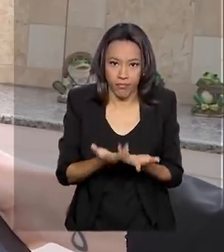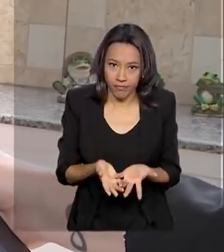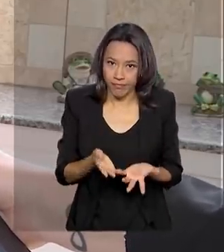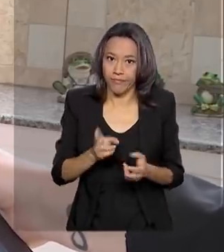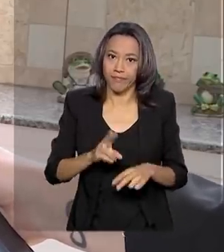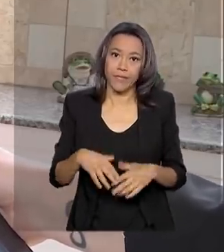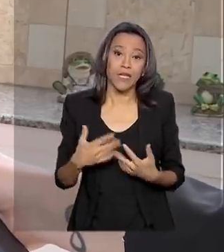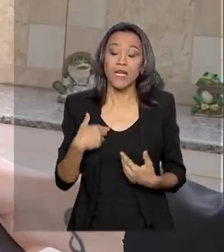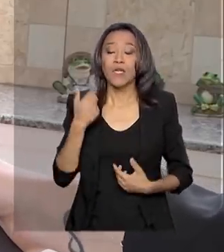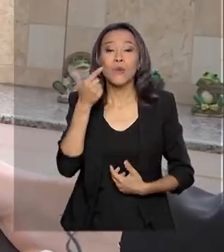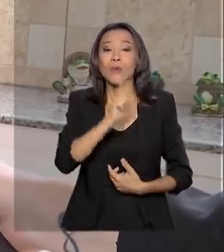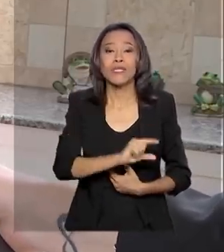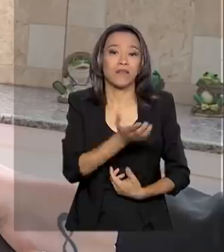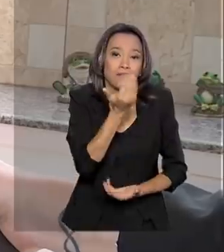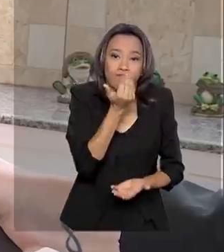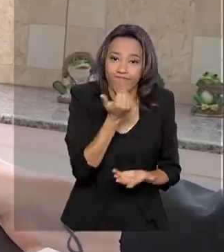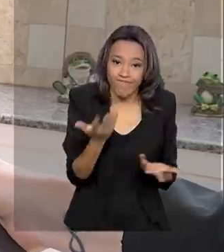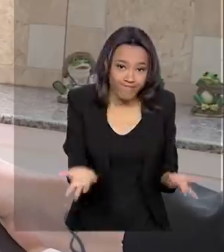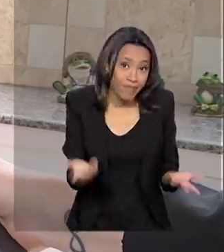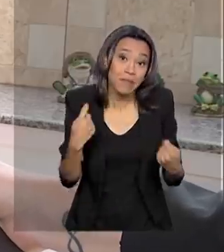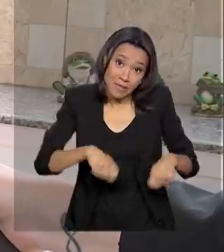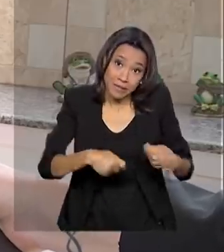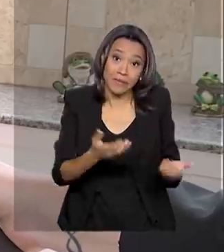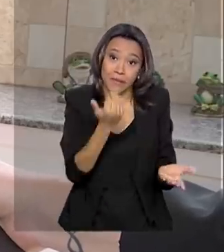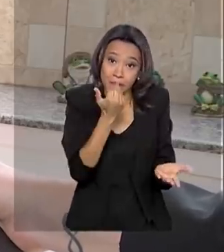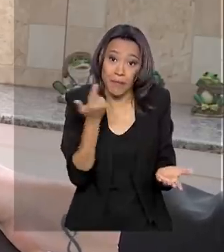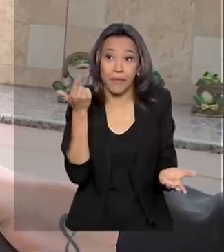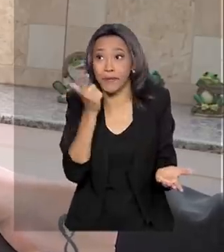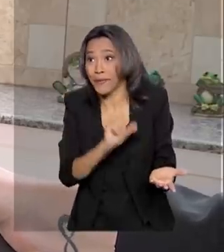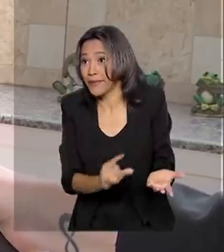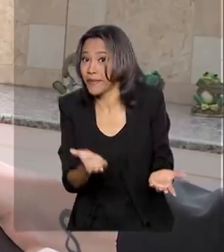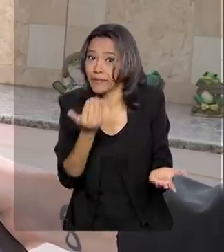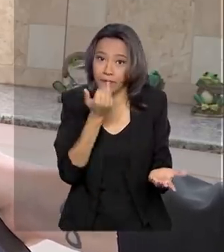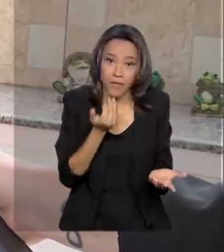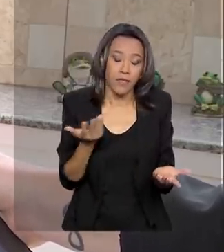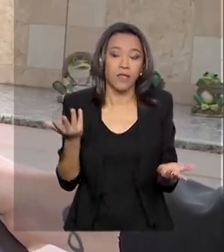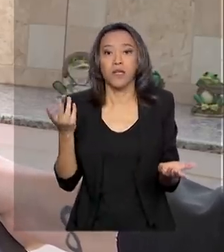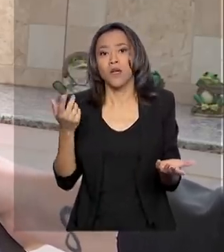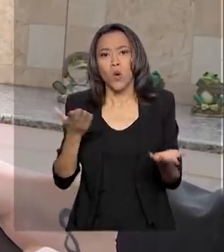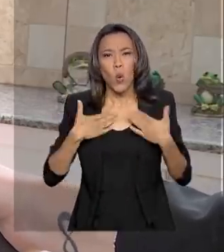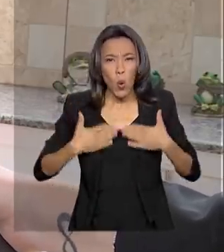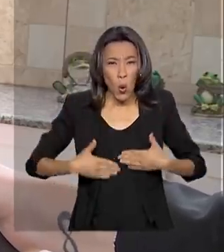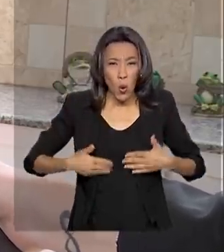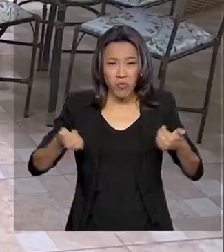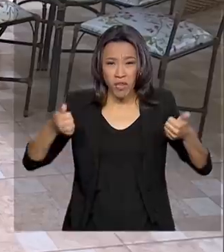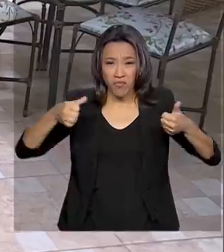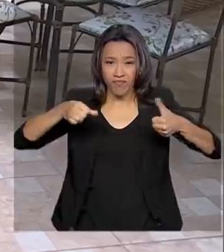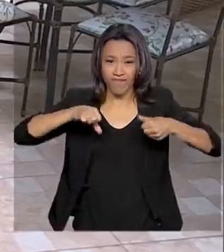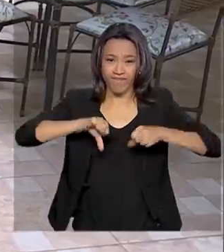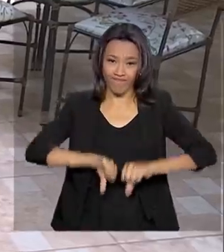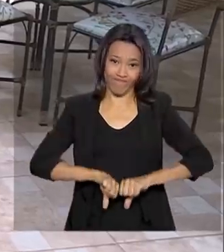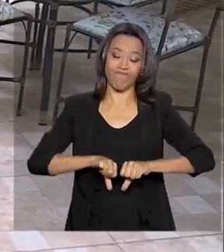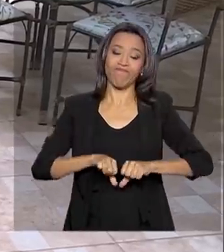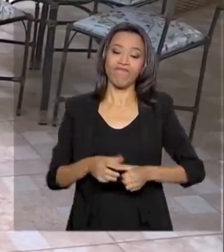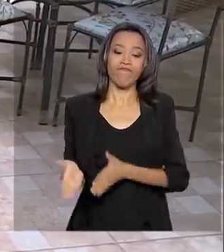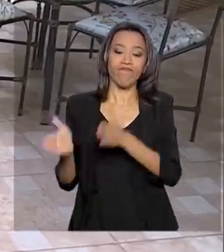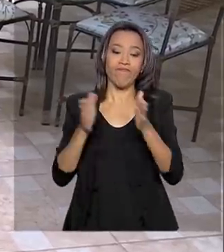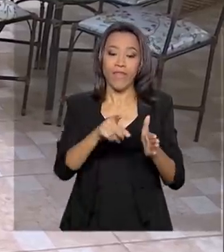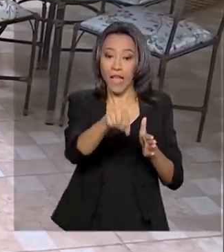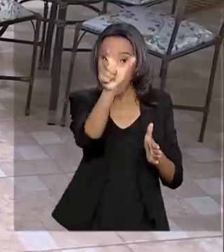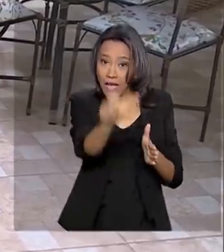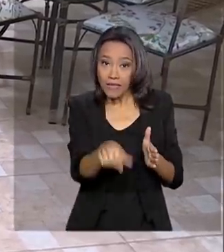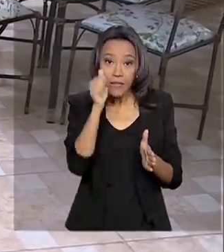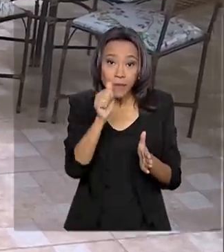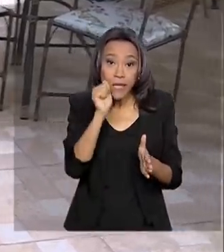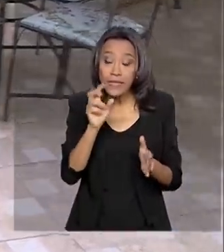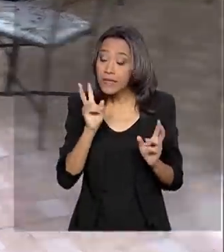Você não consegue se alimentar, mas você tem que se alimentar, mas não consegue comer. E seu corpo vai ficando debilitado. É aquela coisa, a Sida toma